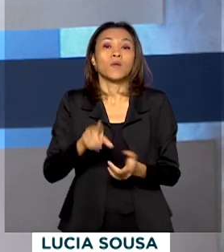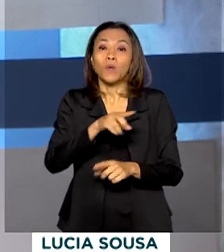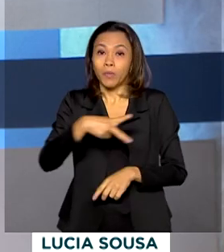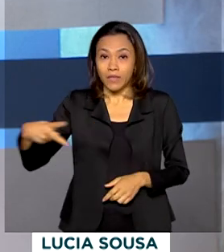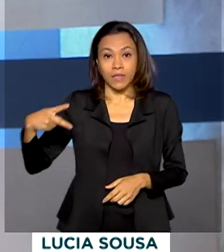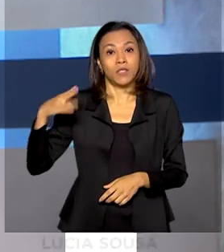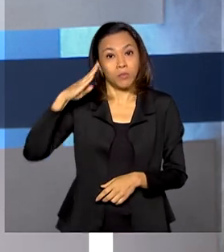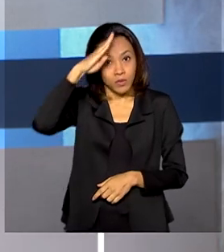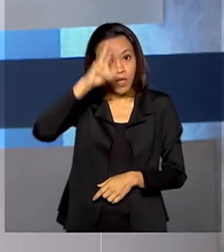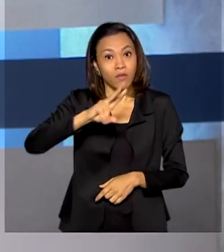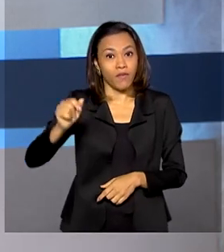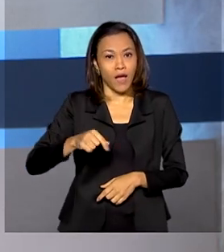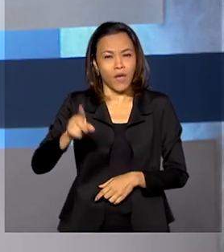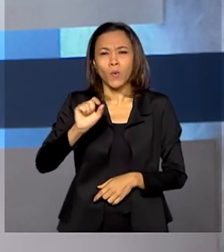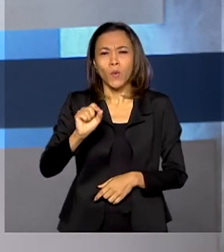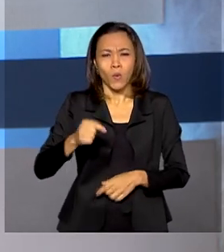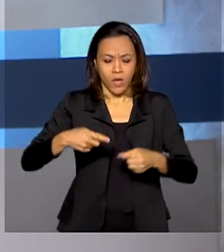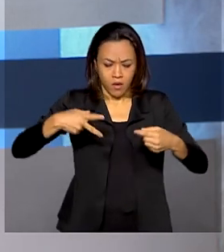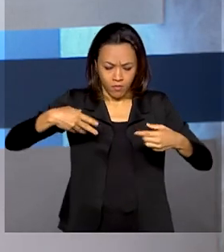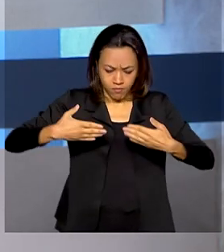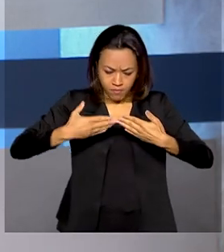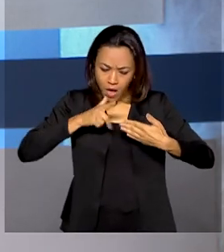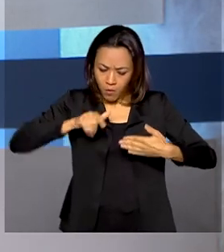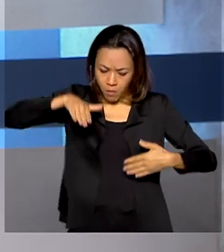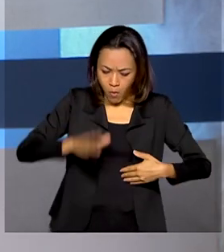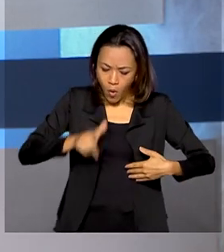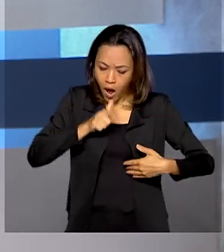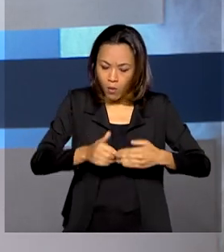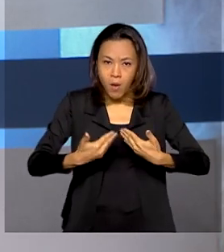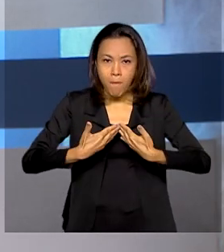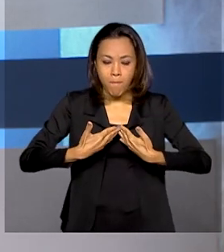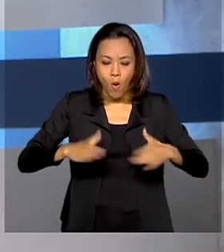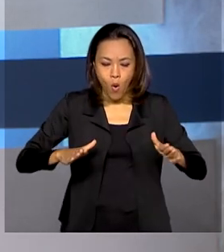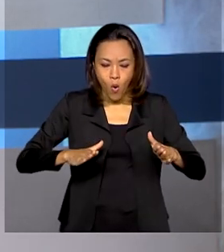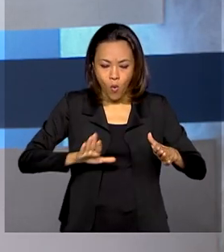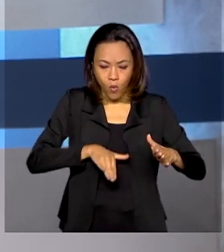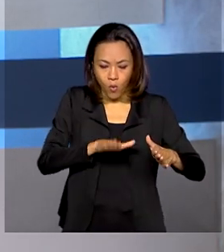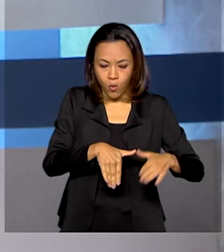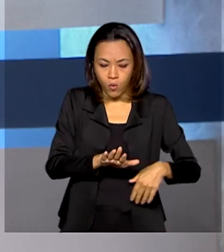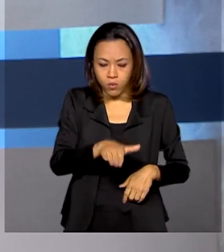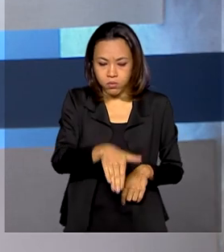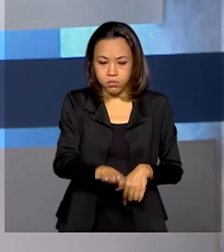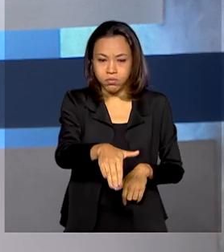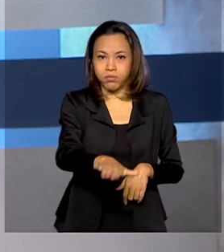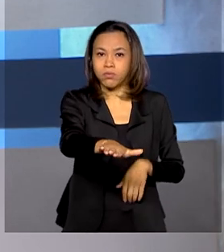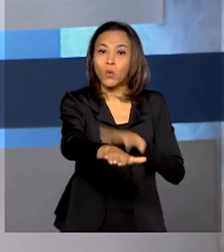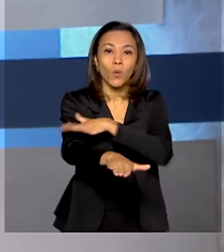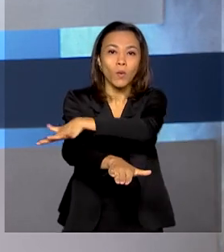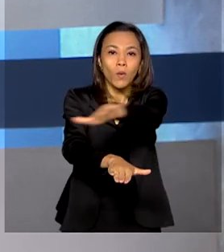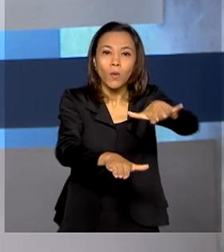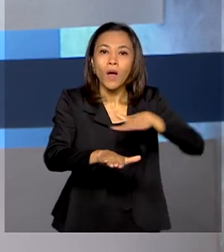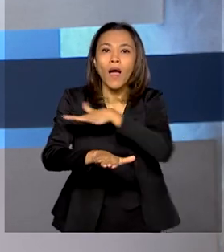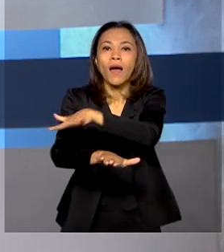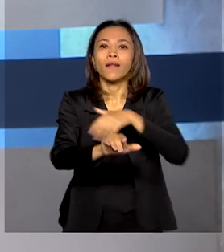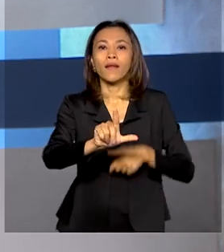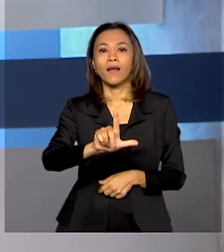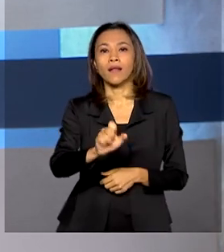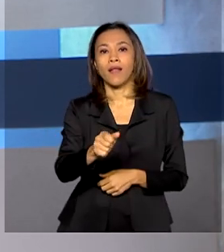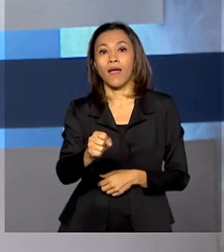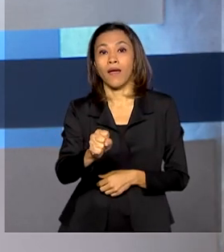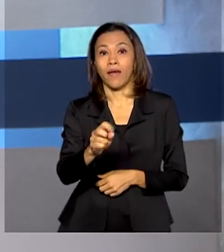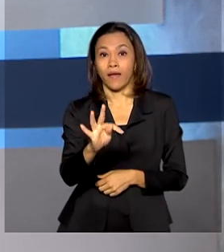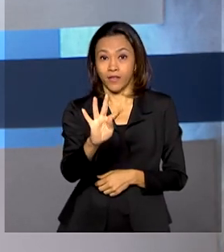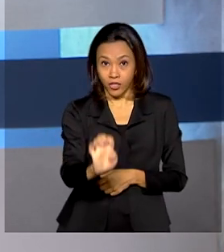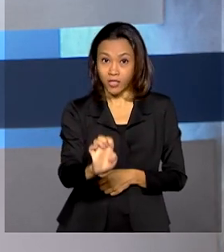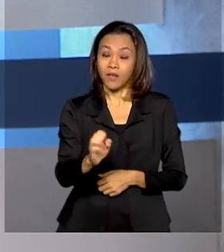Bolsonaro vai acionar as comportas da estrutura que irá distribuir a água do eixo leste do projeto de integração do São Francisco para mais de 2